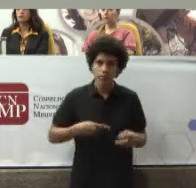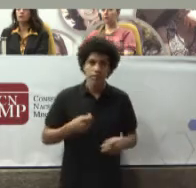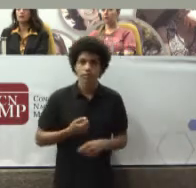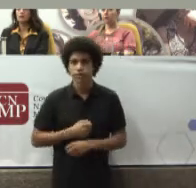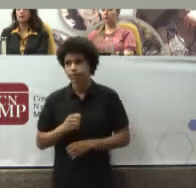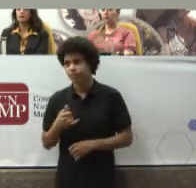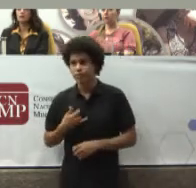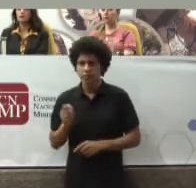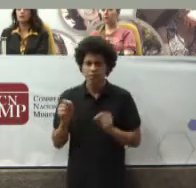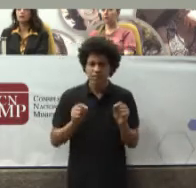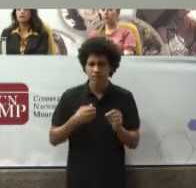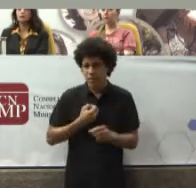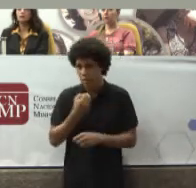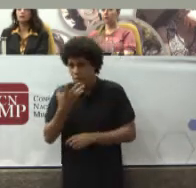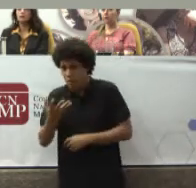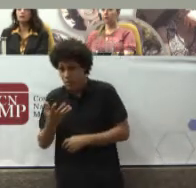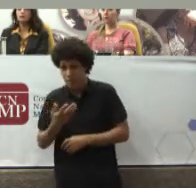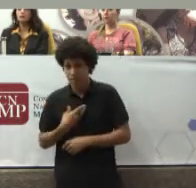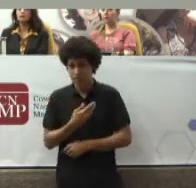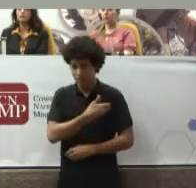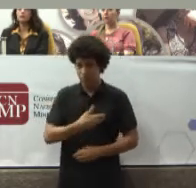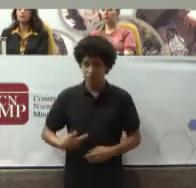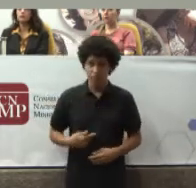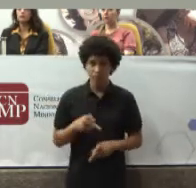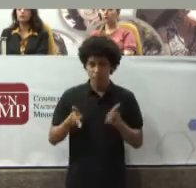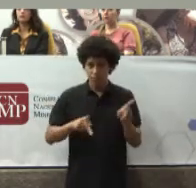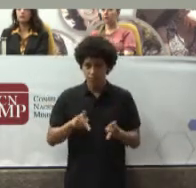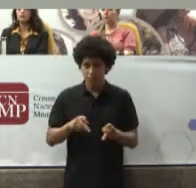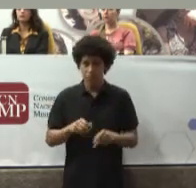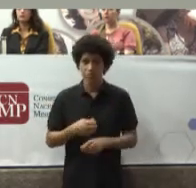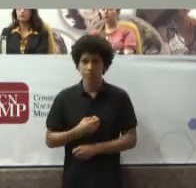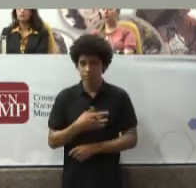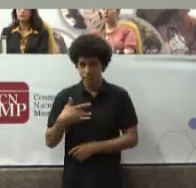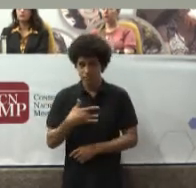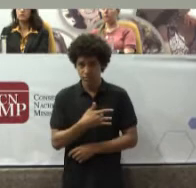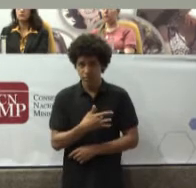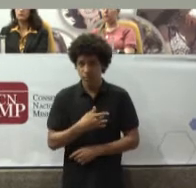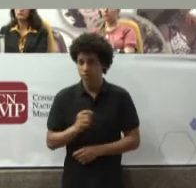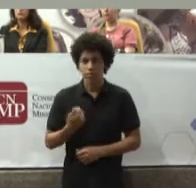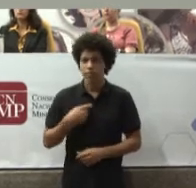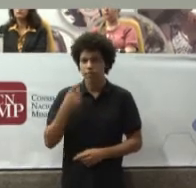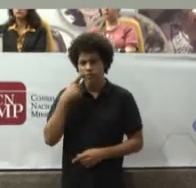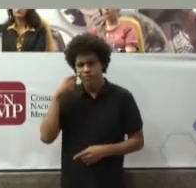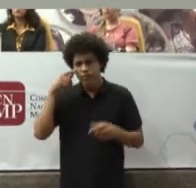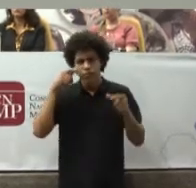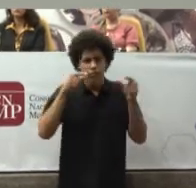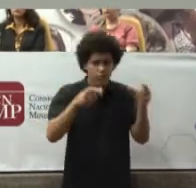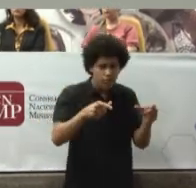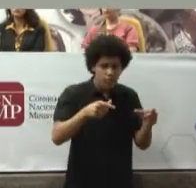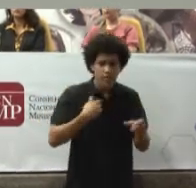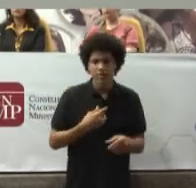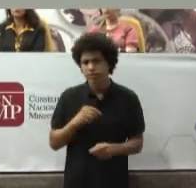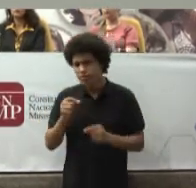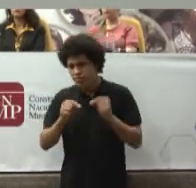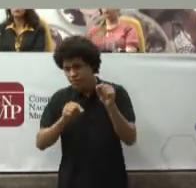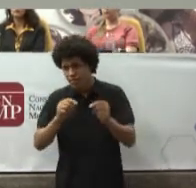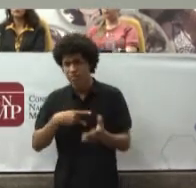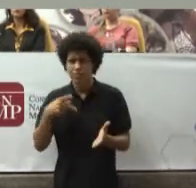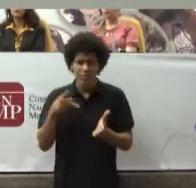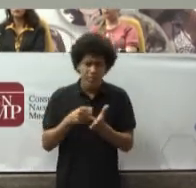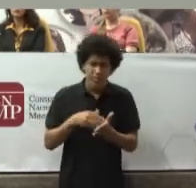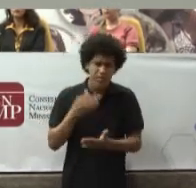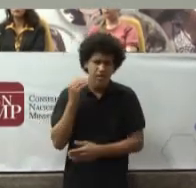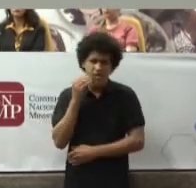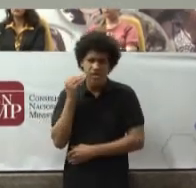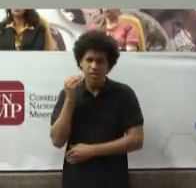vantagens Do Sistema Único De Saúde Não nos impede De lançar Um olhar crítico Sobre as falhas No modo Como os